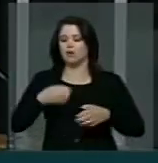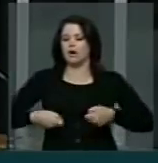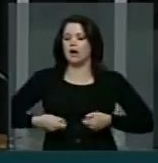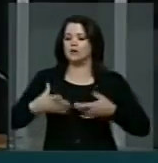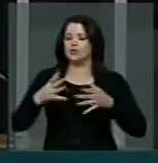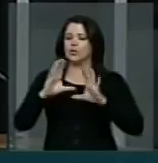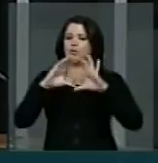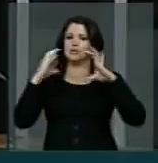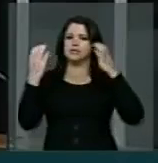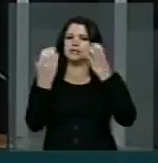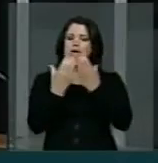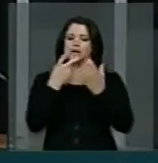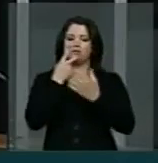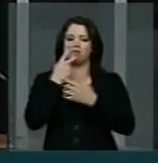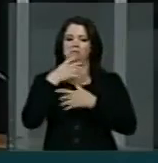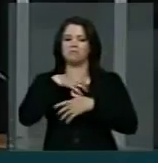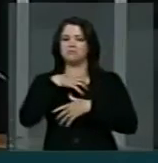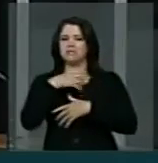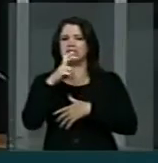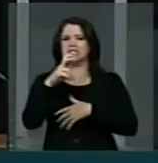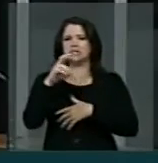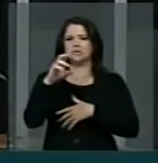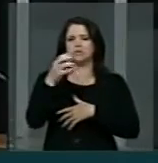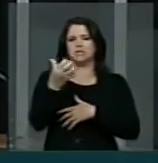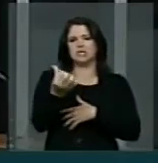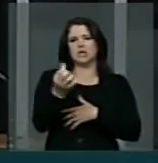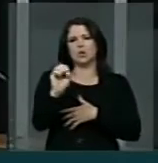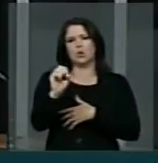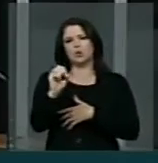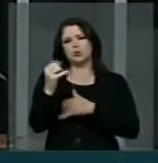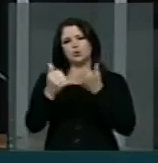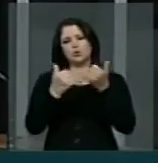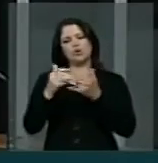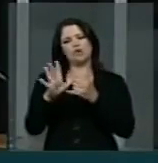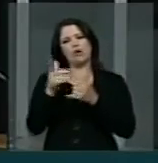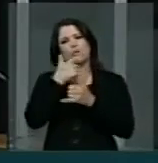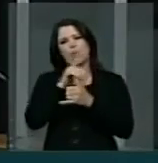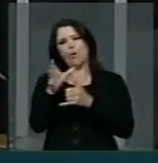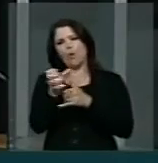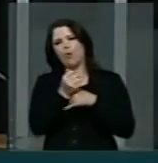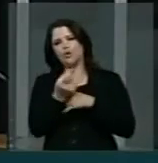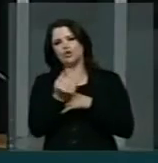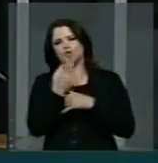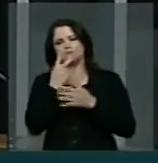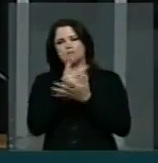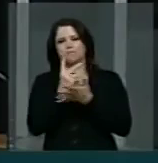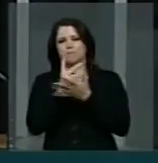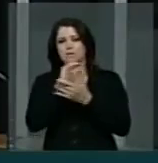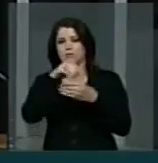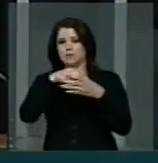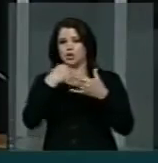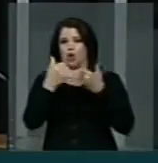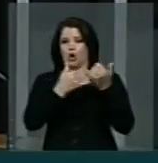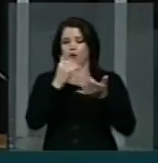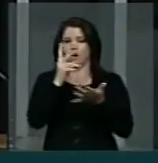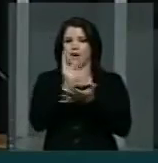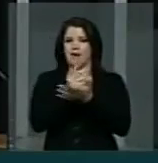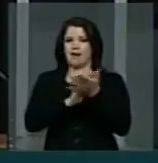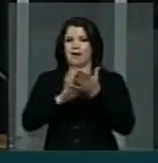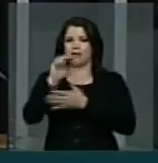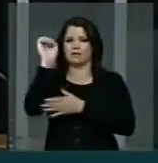estádio em 5, 6, 8 jogos já se tirou o dinheiro. Ontem eu vi, mesmo não estando jogando o Brasil,